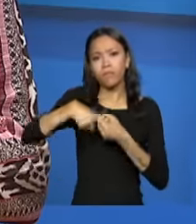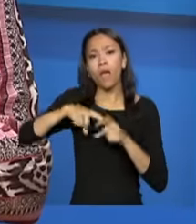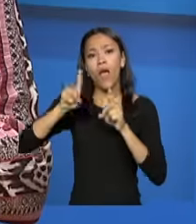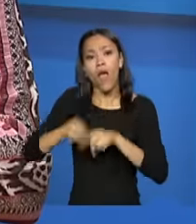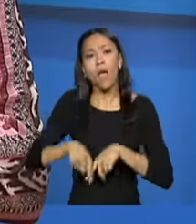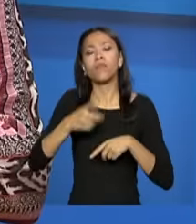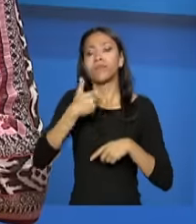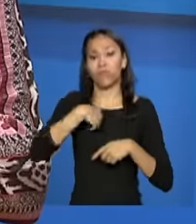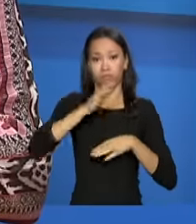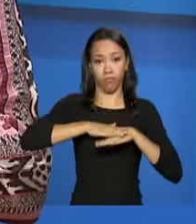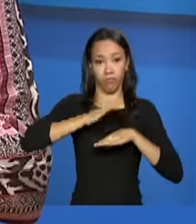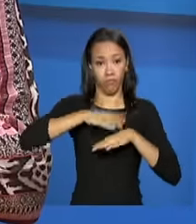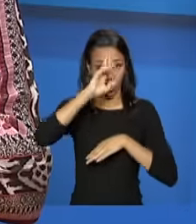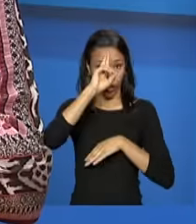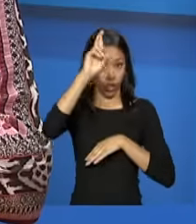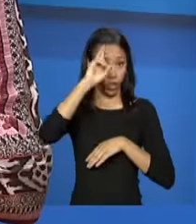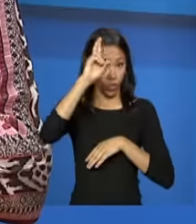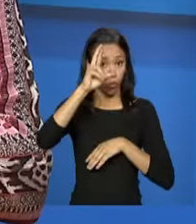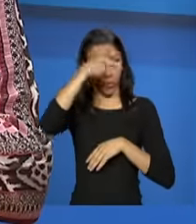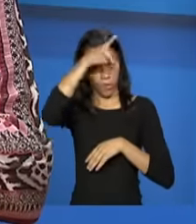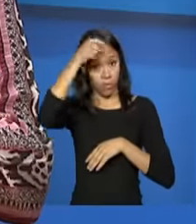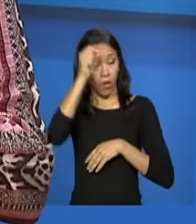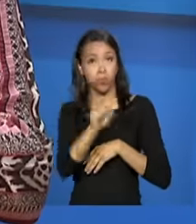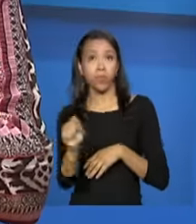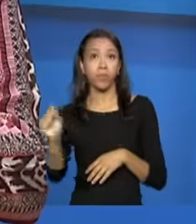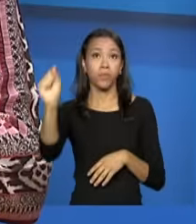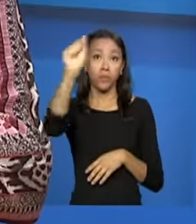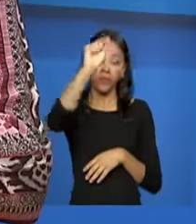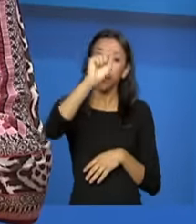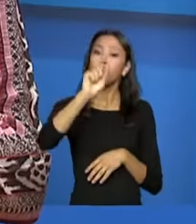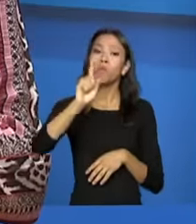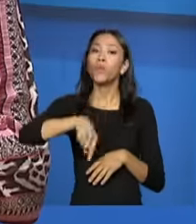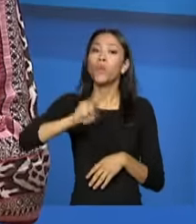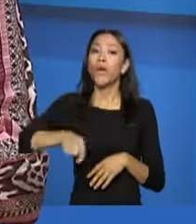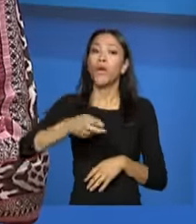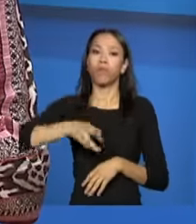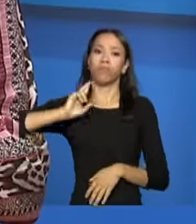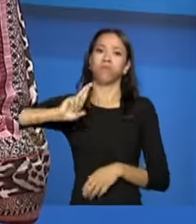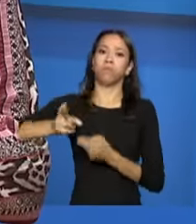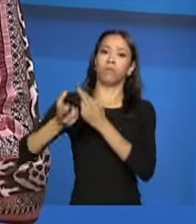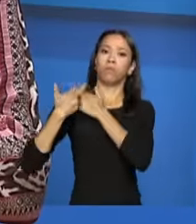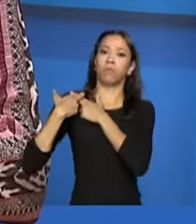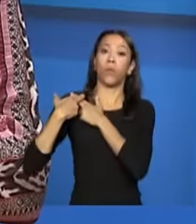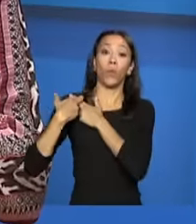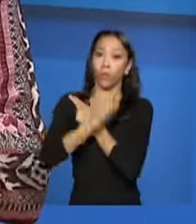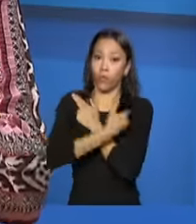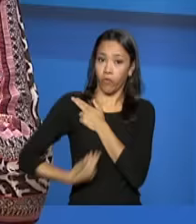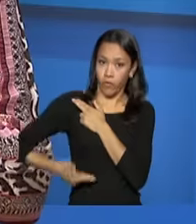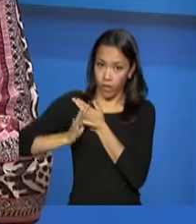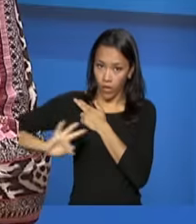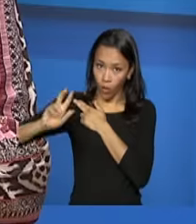Então, não é uma atribuição do governo federal à execução propriamente, né? Ficando aí